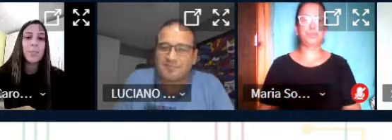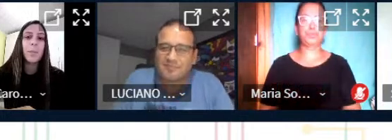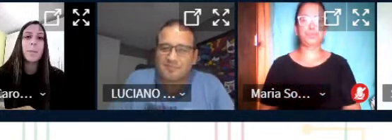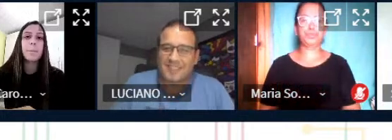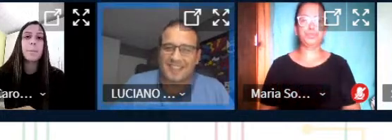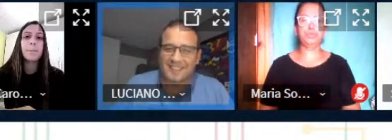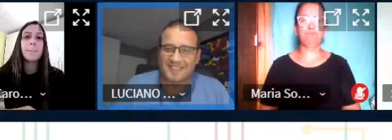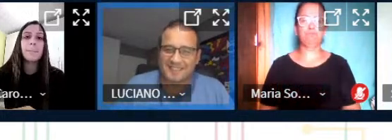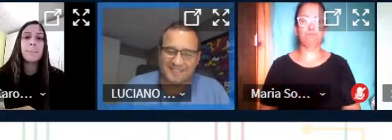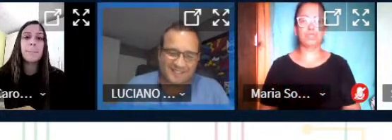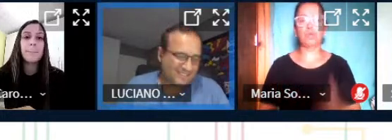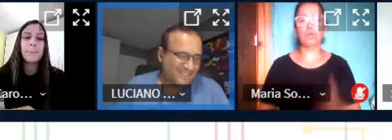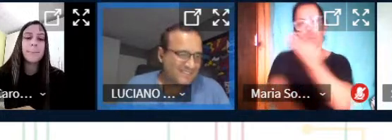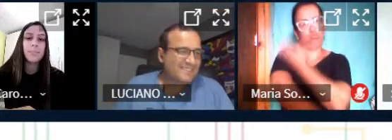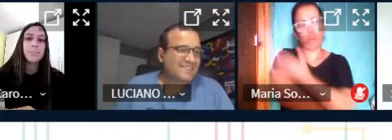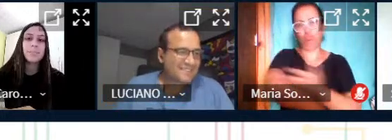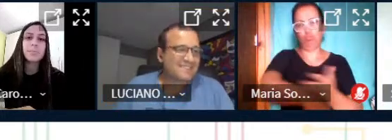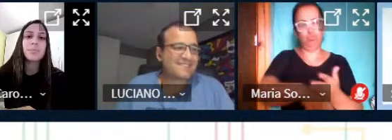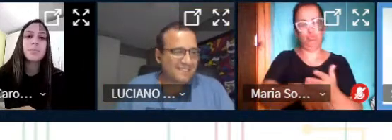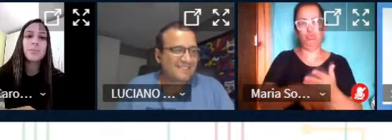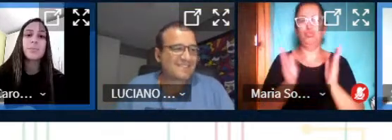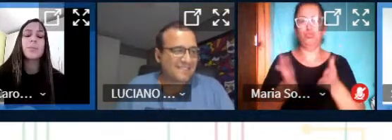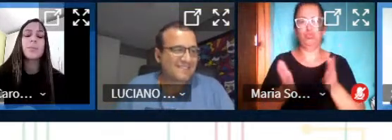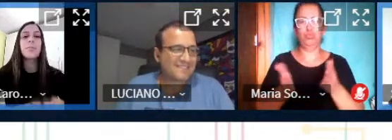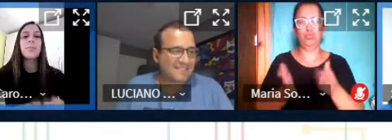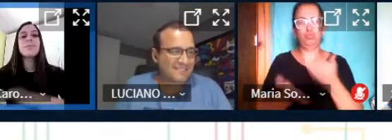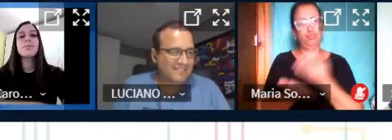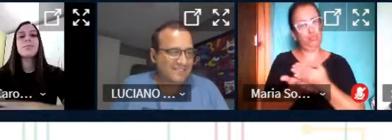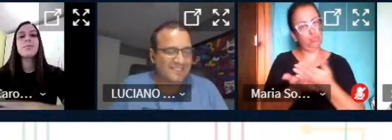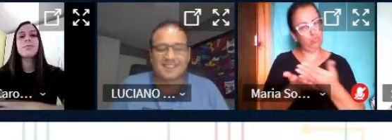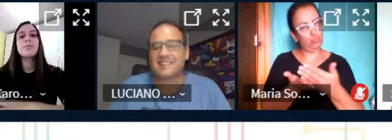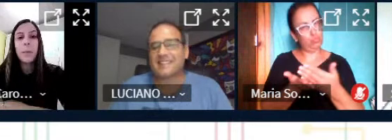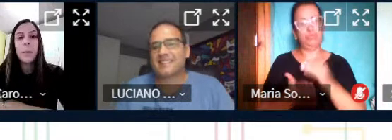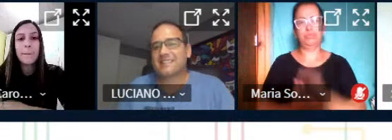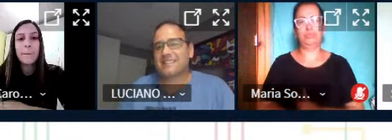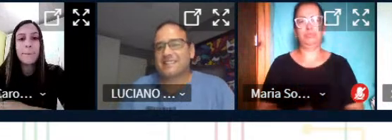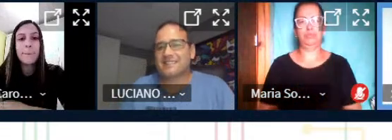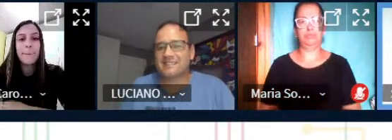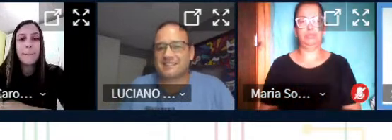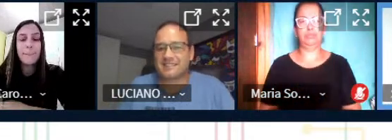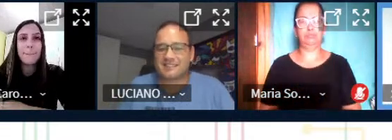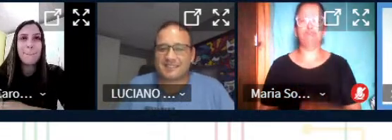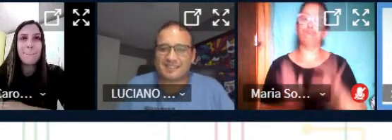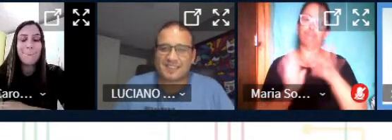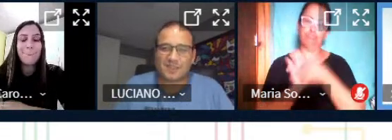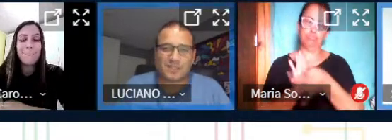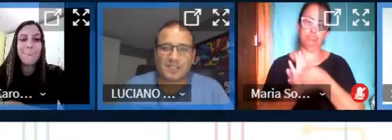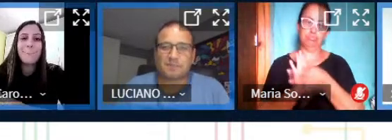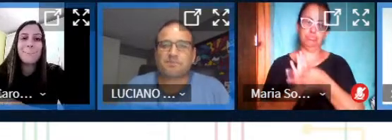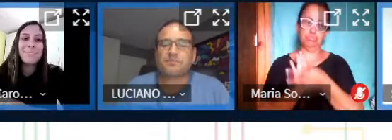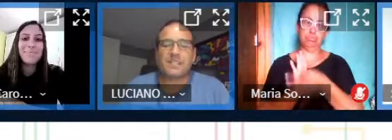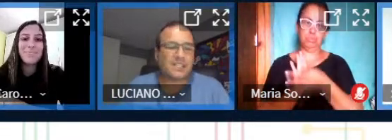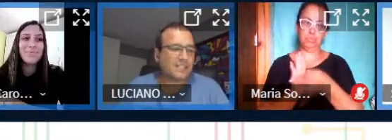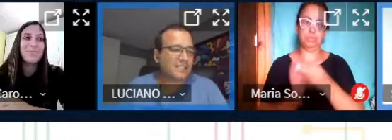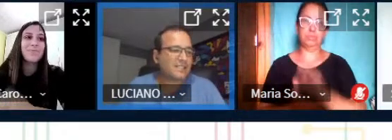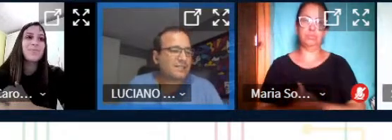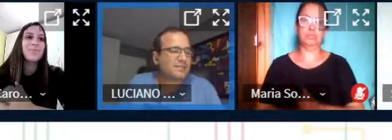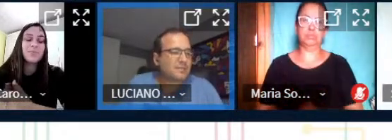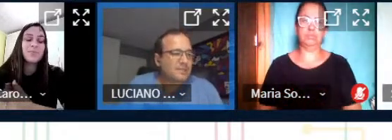de praxe nossa Lúcia dá início aos comentários então tá